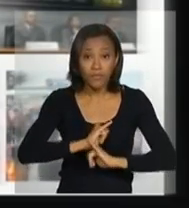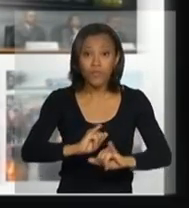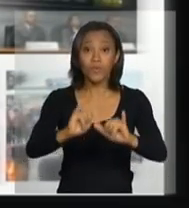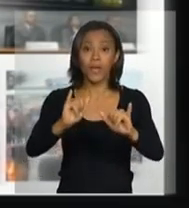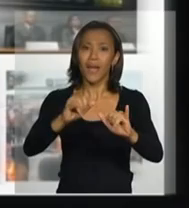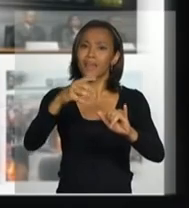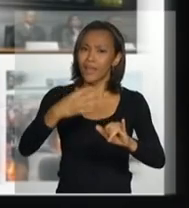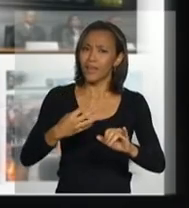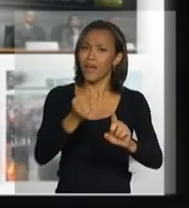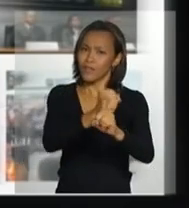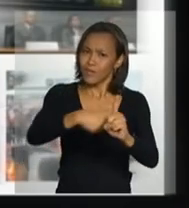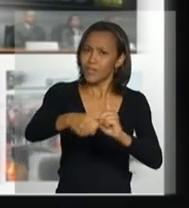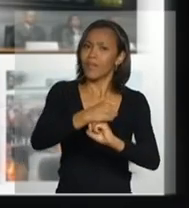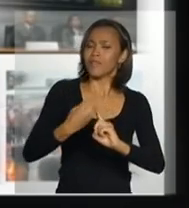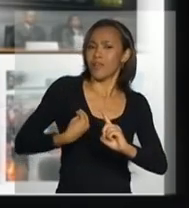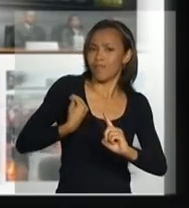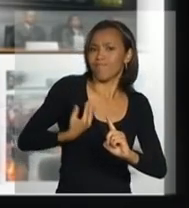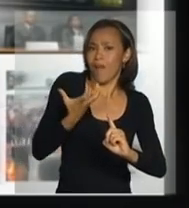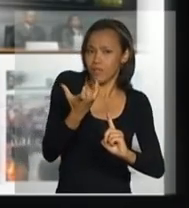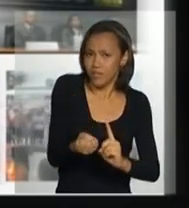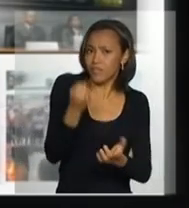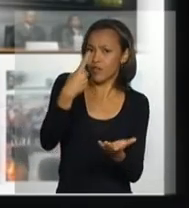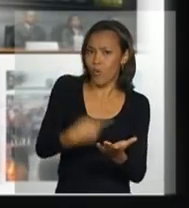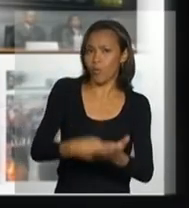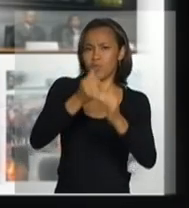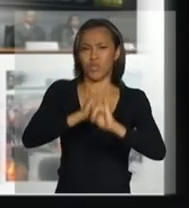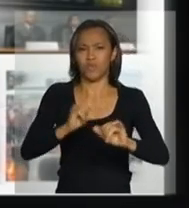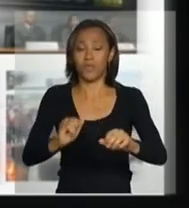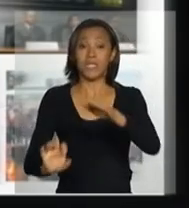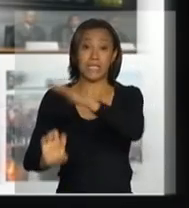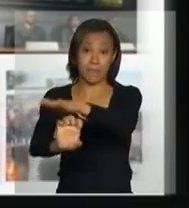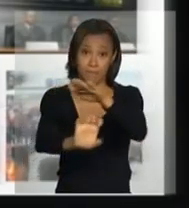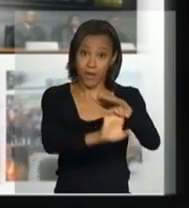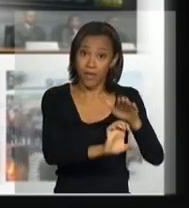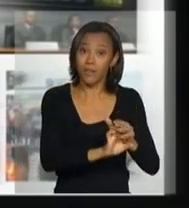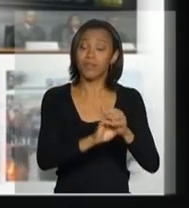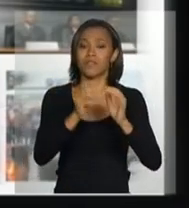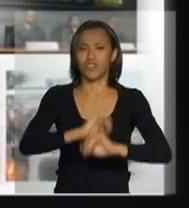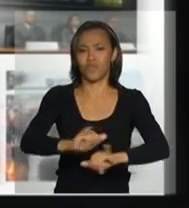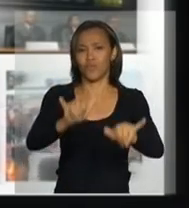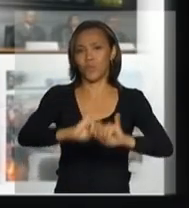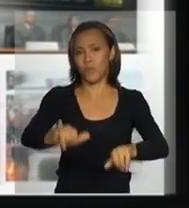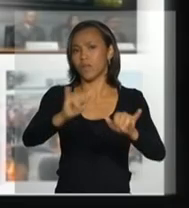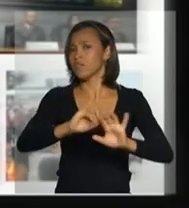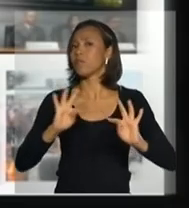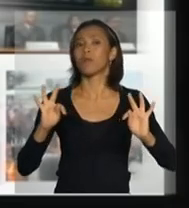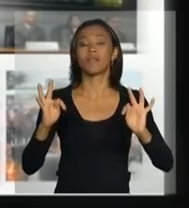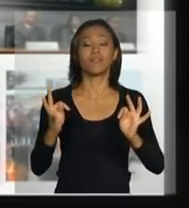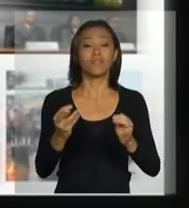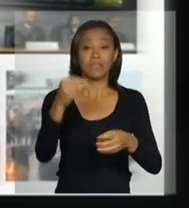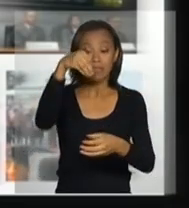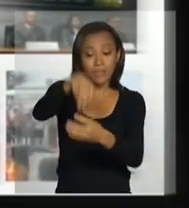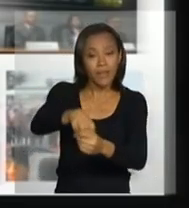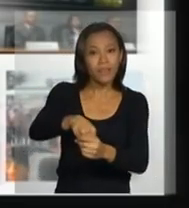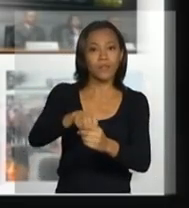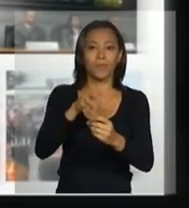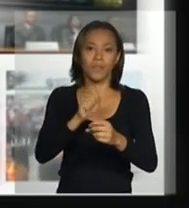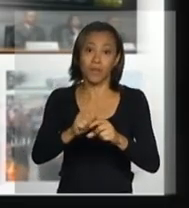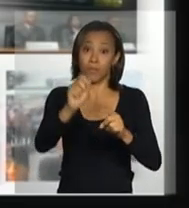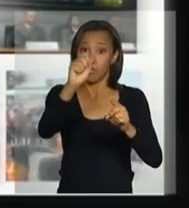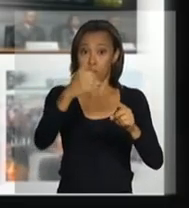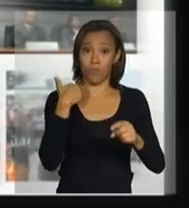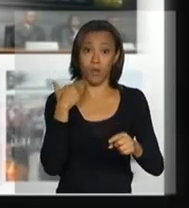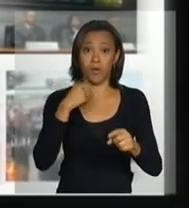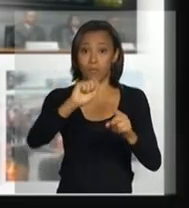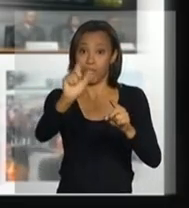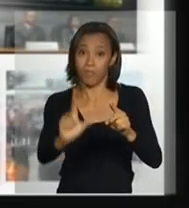nesse pacto. as empresas participando, divulgando para o seu público interno, como o Bradesco também,